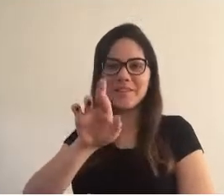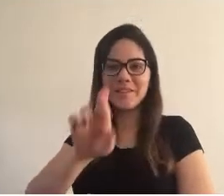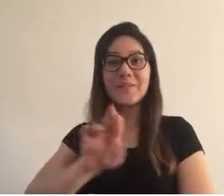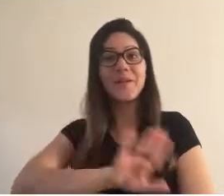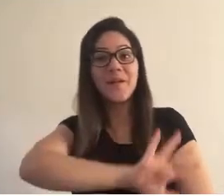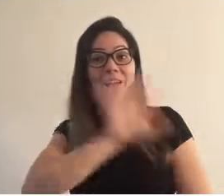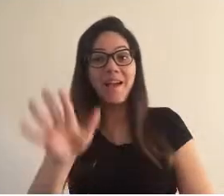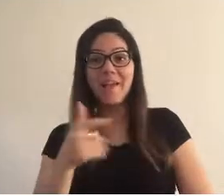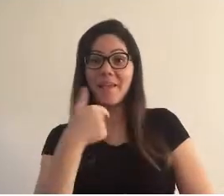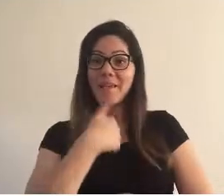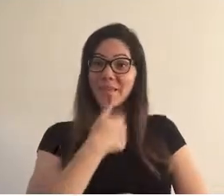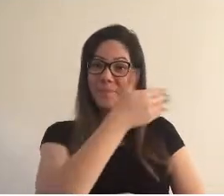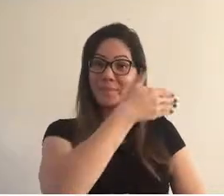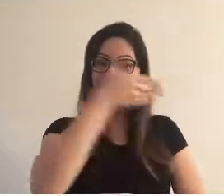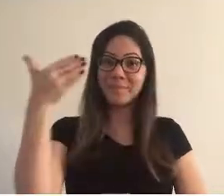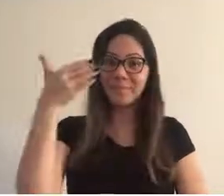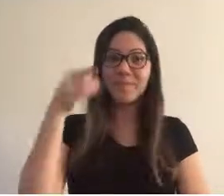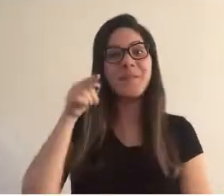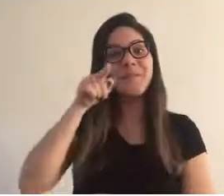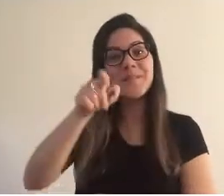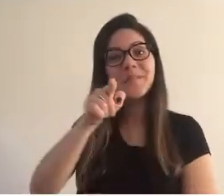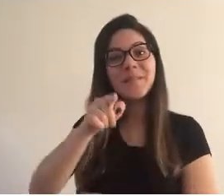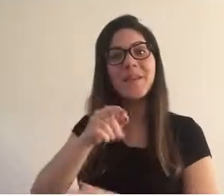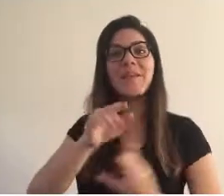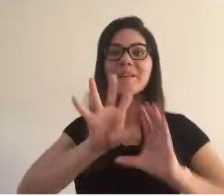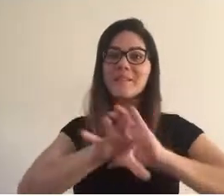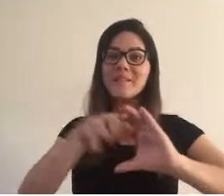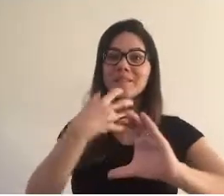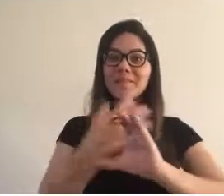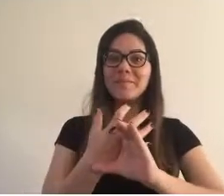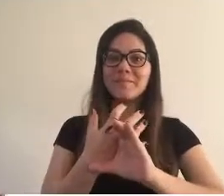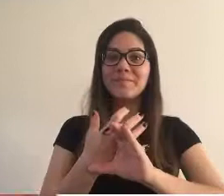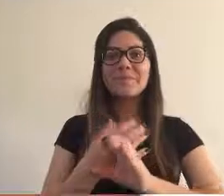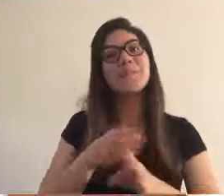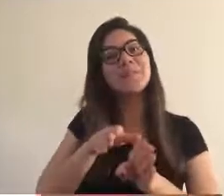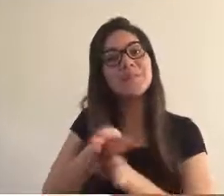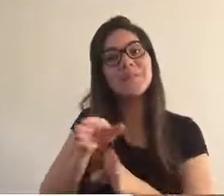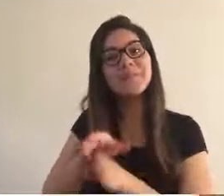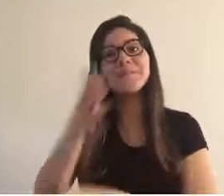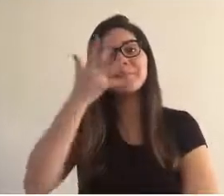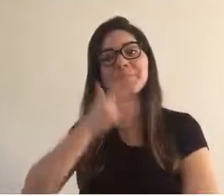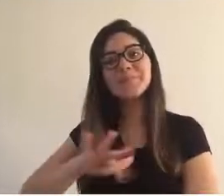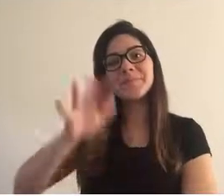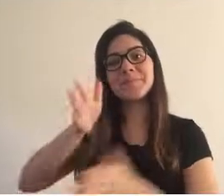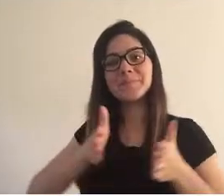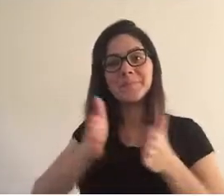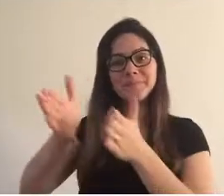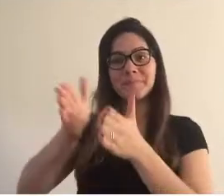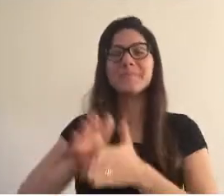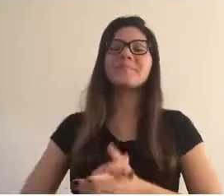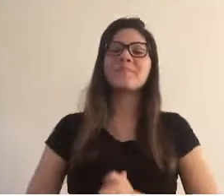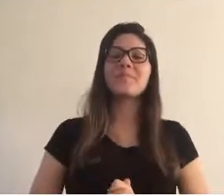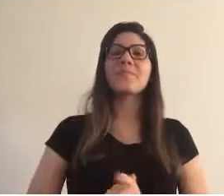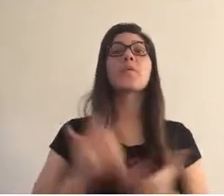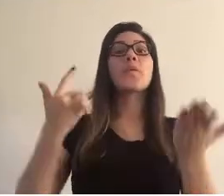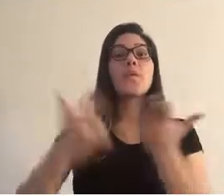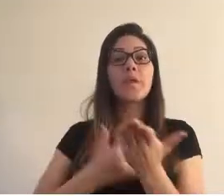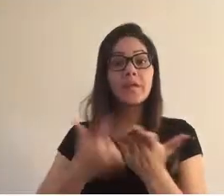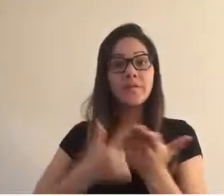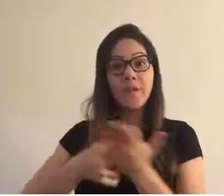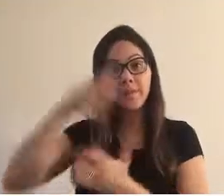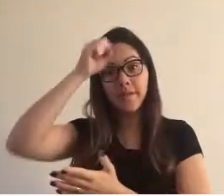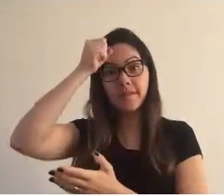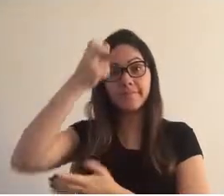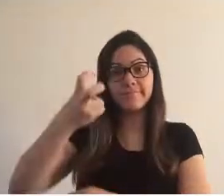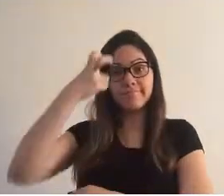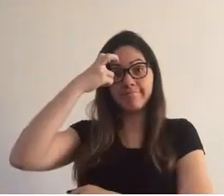Olá, eu sou Beatriz Mariotti e você está no canal Instrui a Criança no Caminho. O livro Aprendendo Inteligência